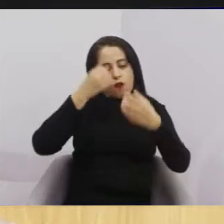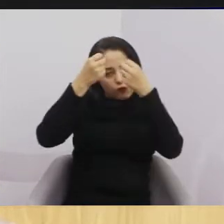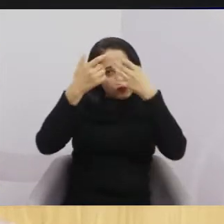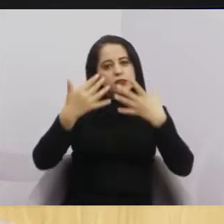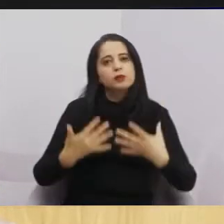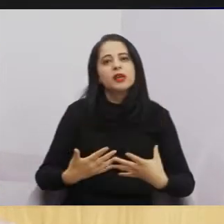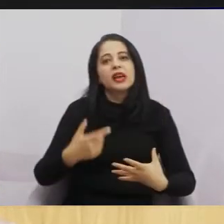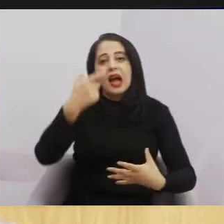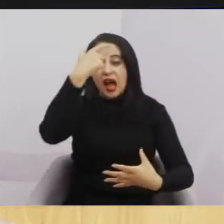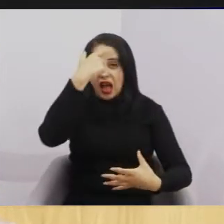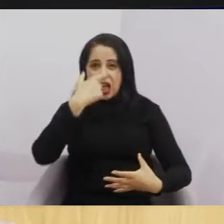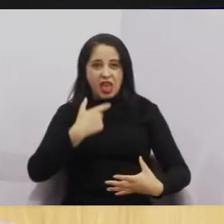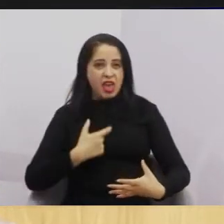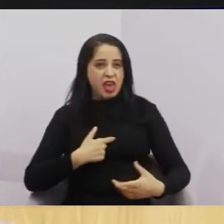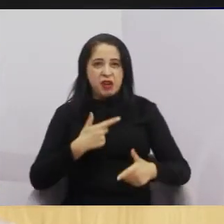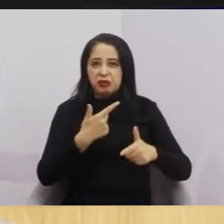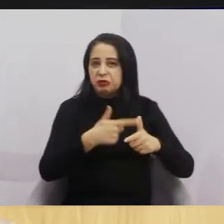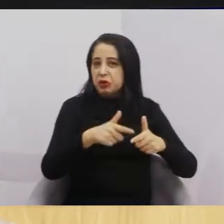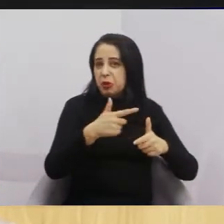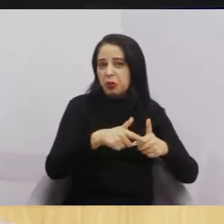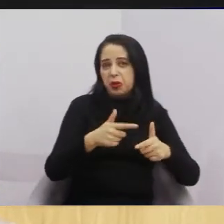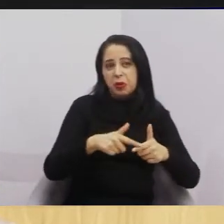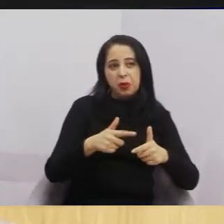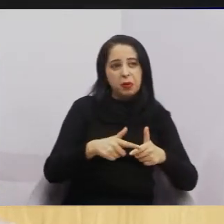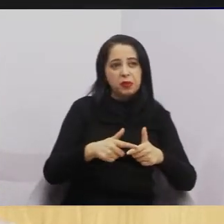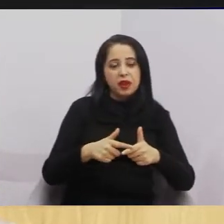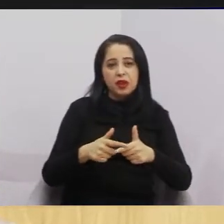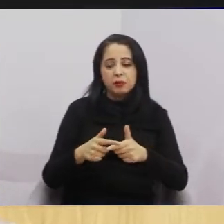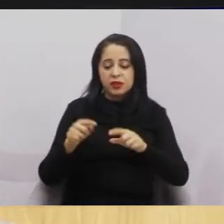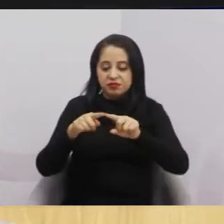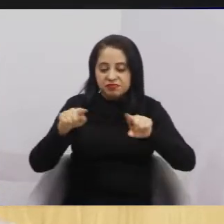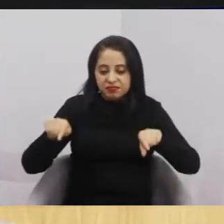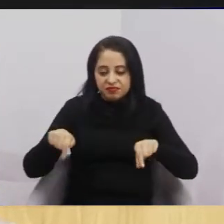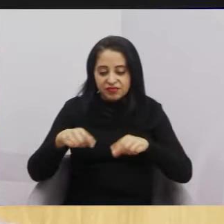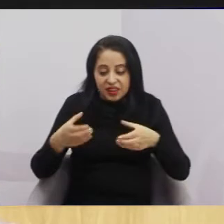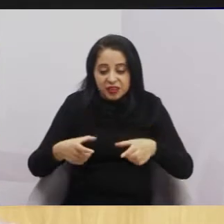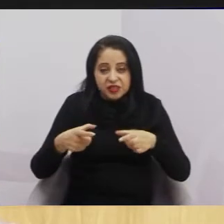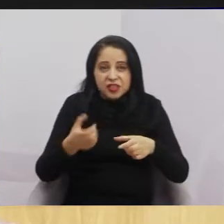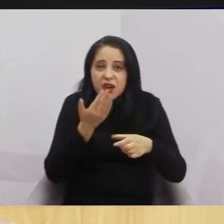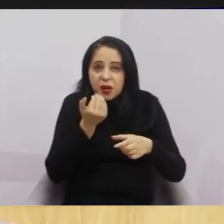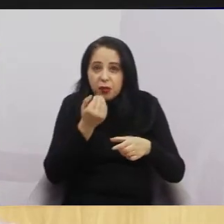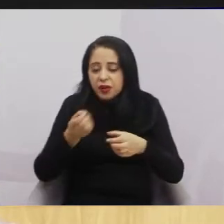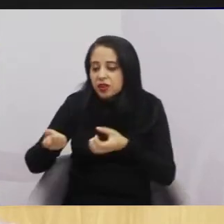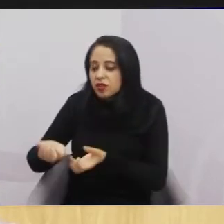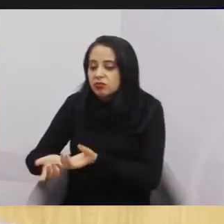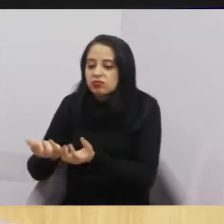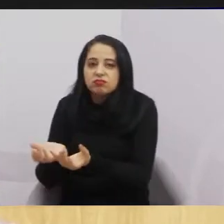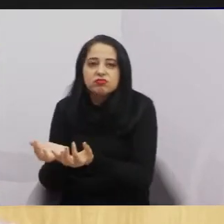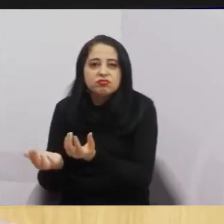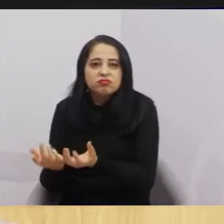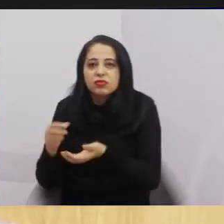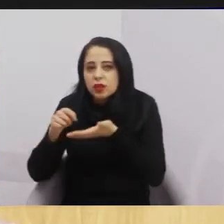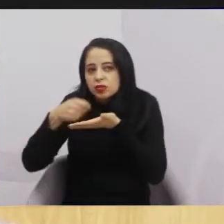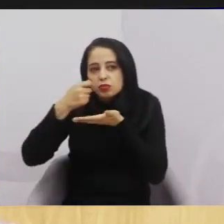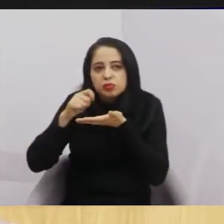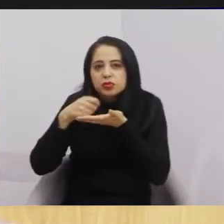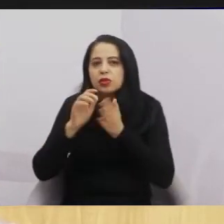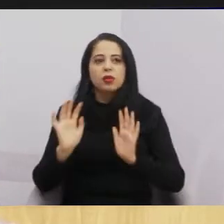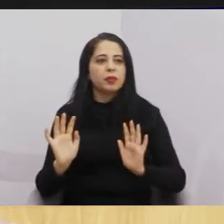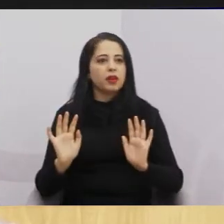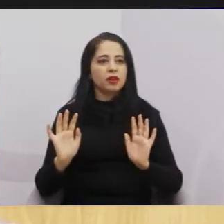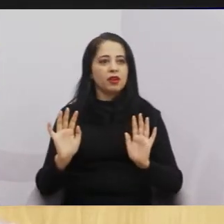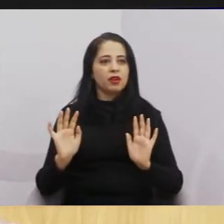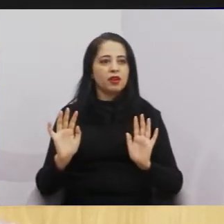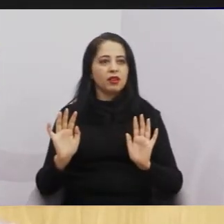Não tem problema de subir ali, esquentar uma marmita, comer um lanche. Hoje chegou dois lanches. Chegou dois lanches hoje.